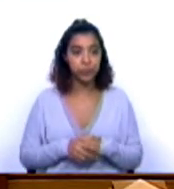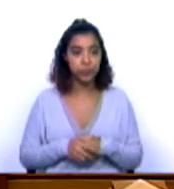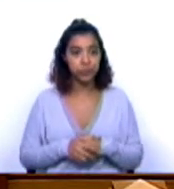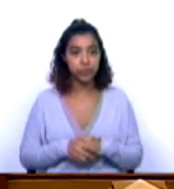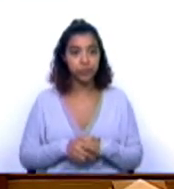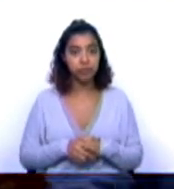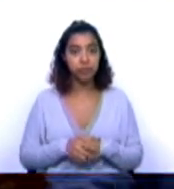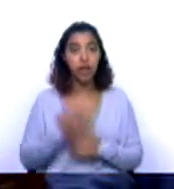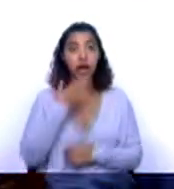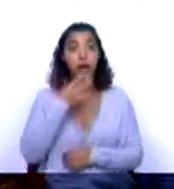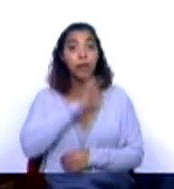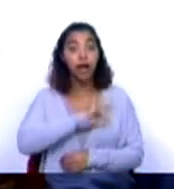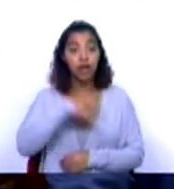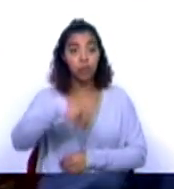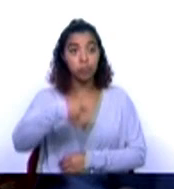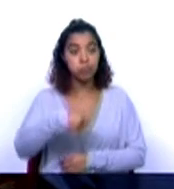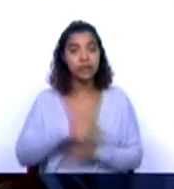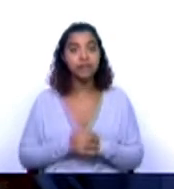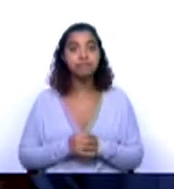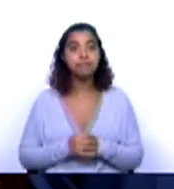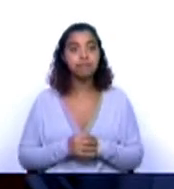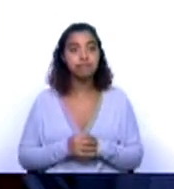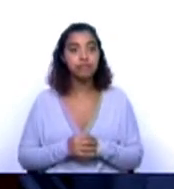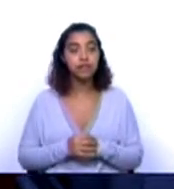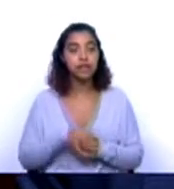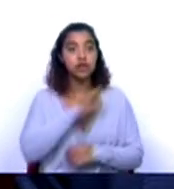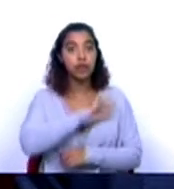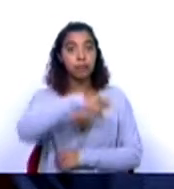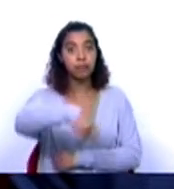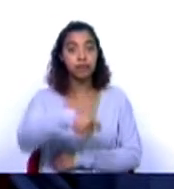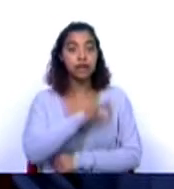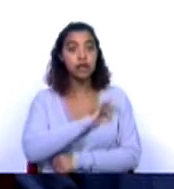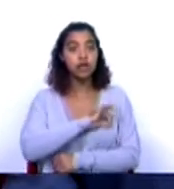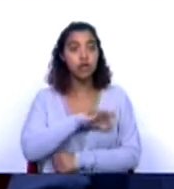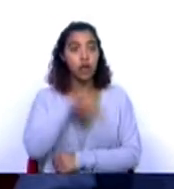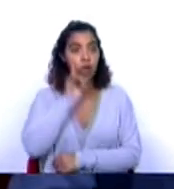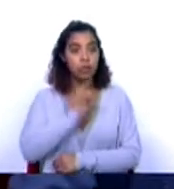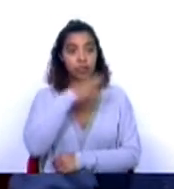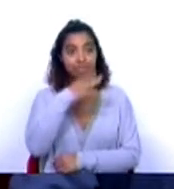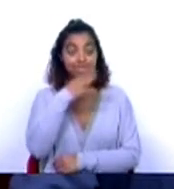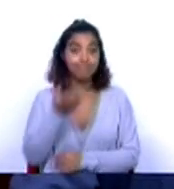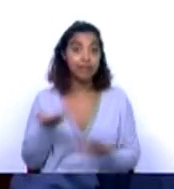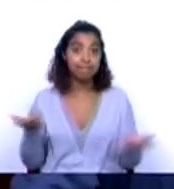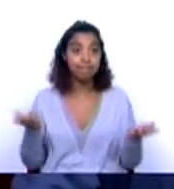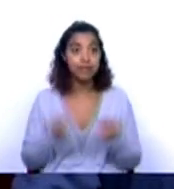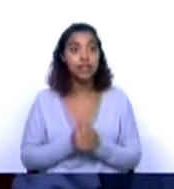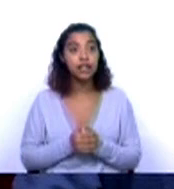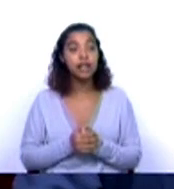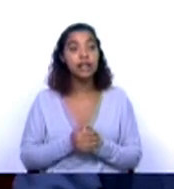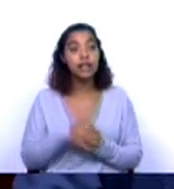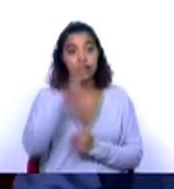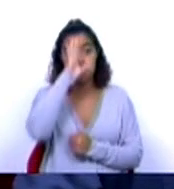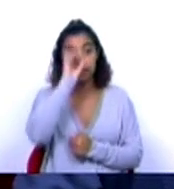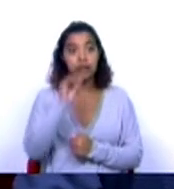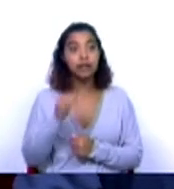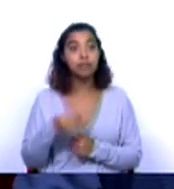Muito obrigada, Sr. Presidente. Sr. Presidente, Sras. e Srs. Deputados, pois é. Mas a Ministra da Saúde